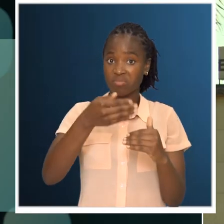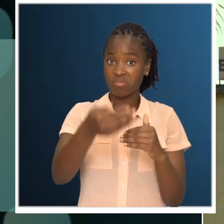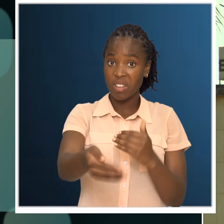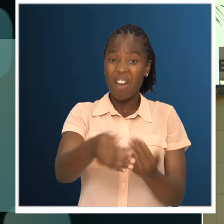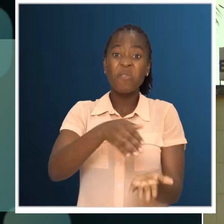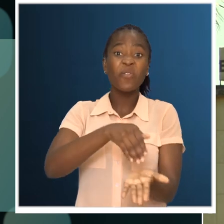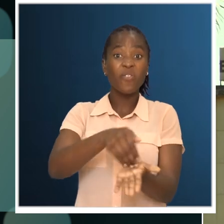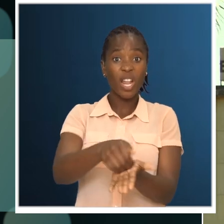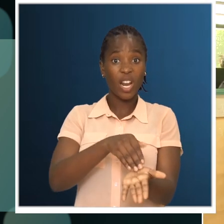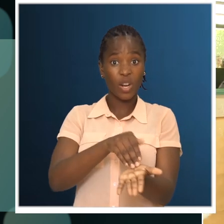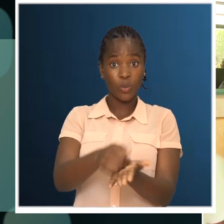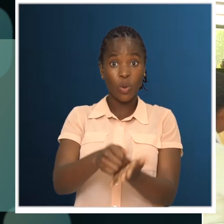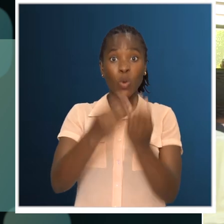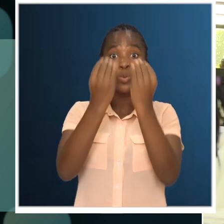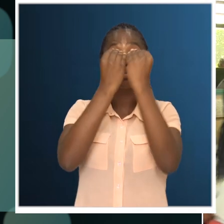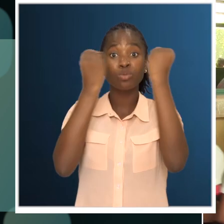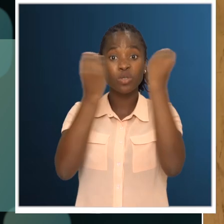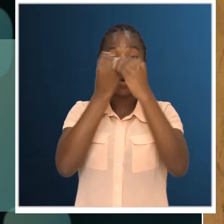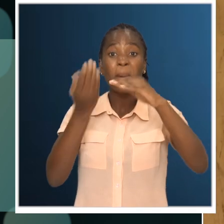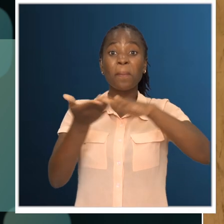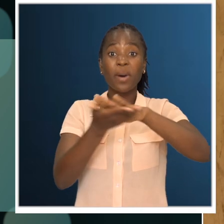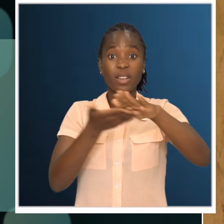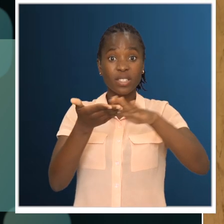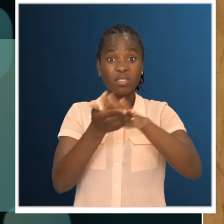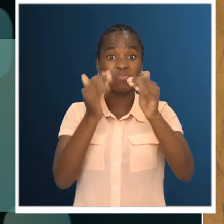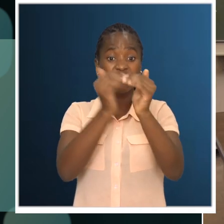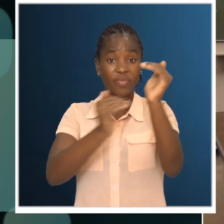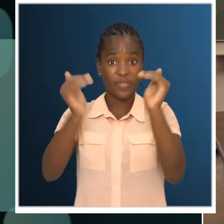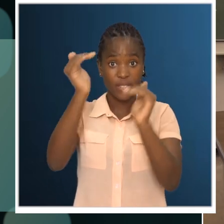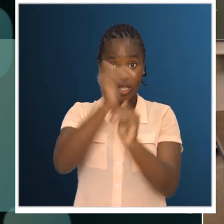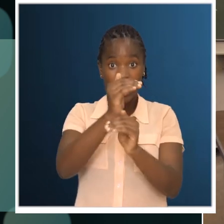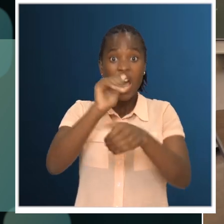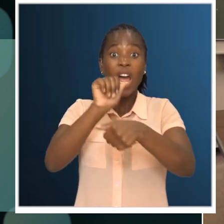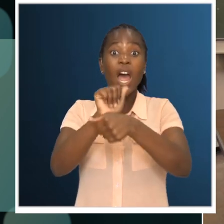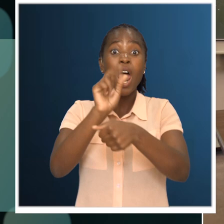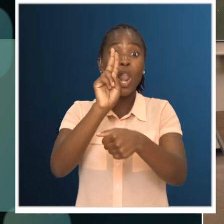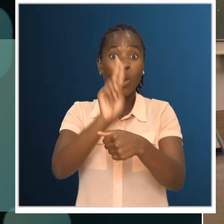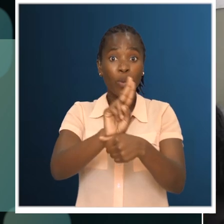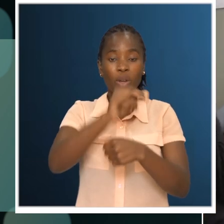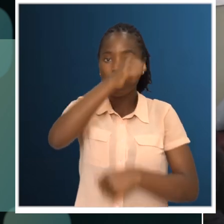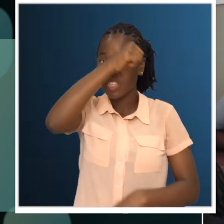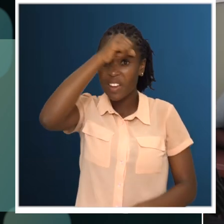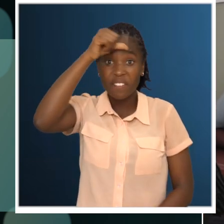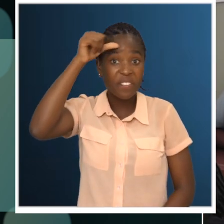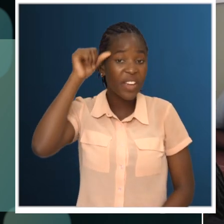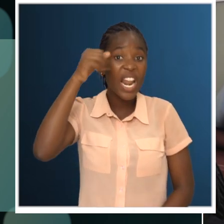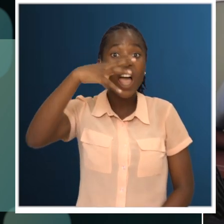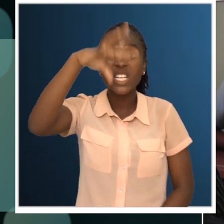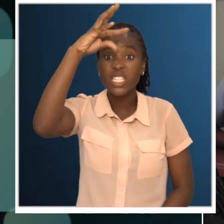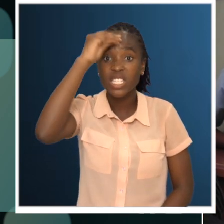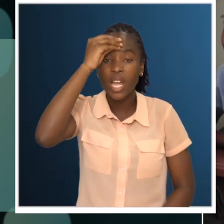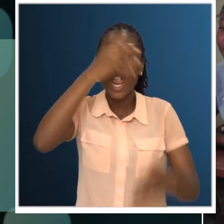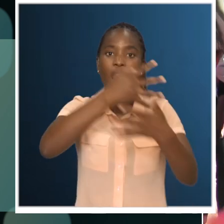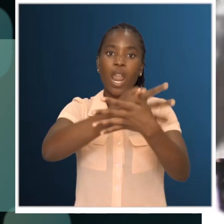Os problemas decorrentes da fraca aprendizagem no ensino primário e secundário são aqui refletidos. Os alunos têm dificuldade em aprender